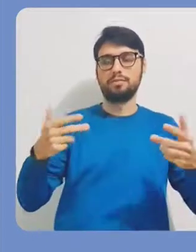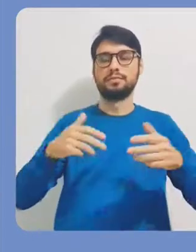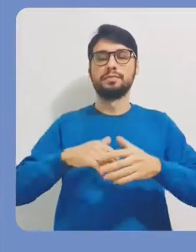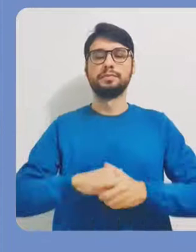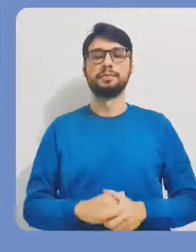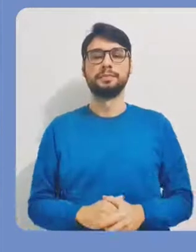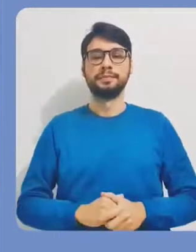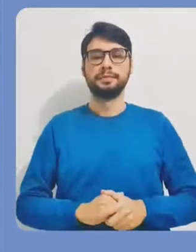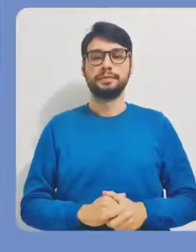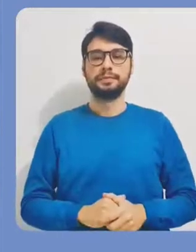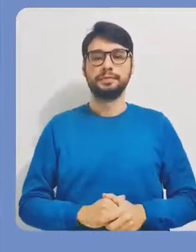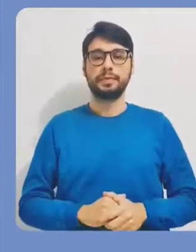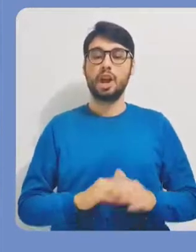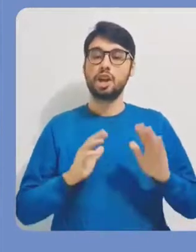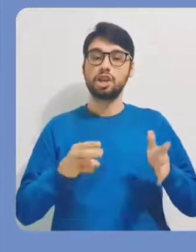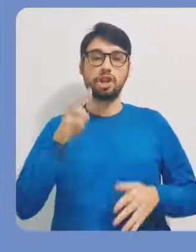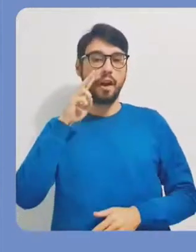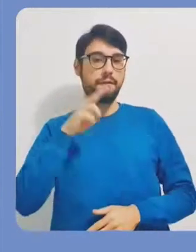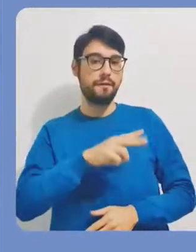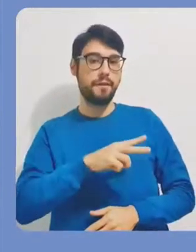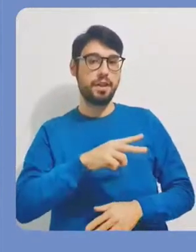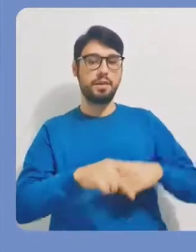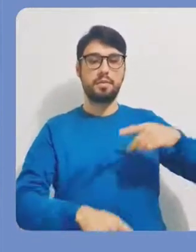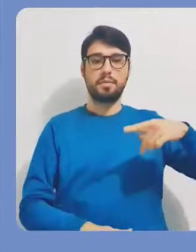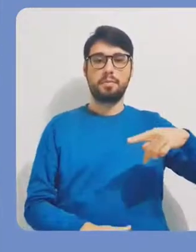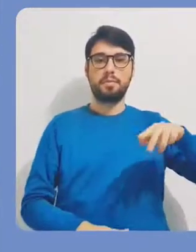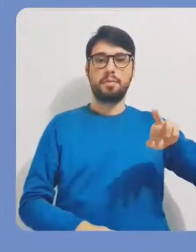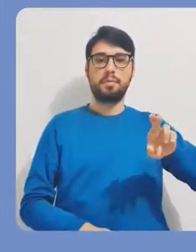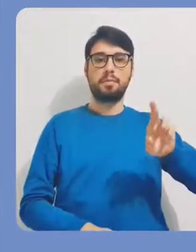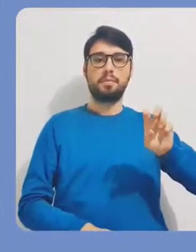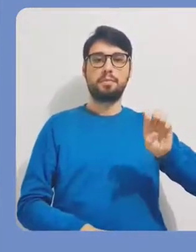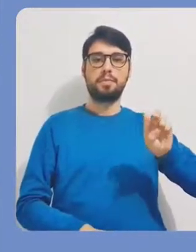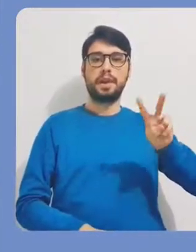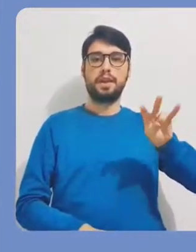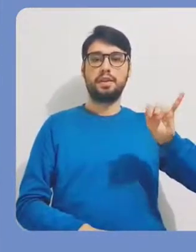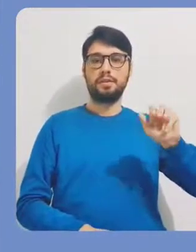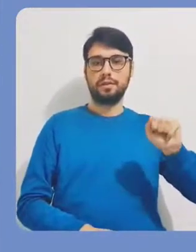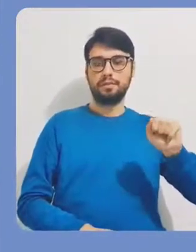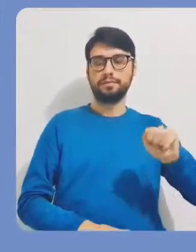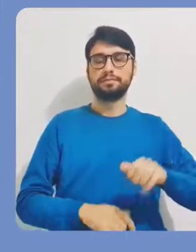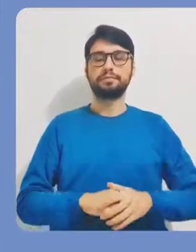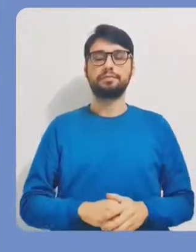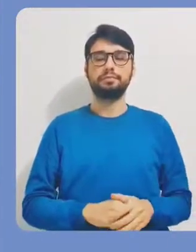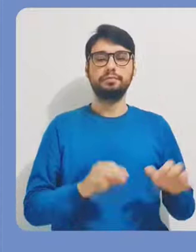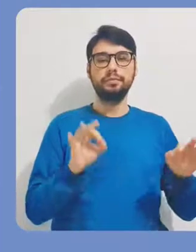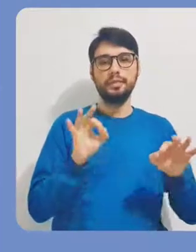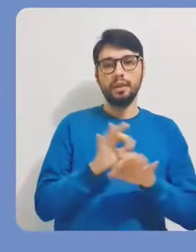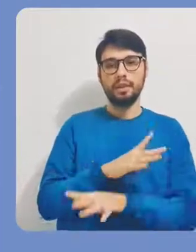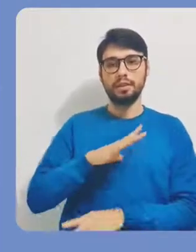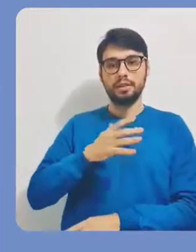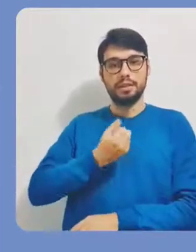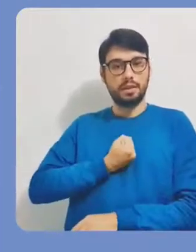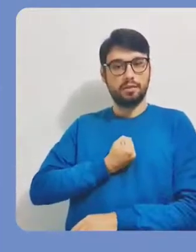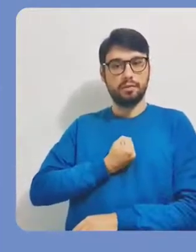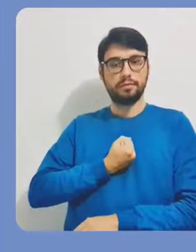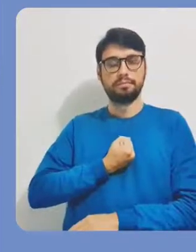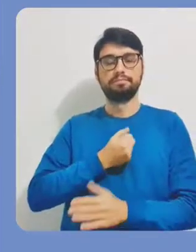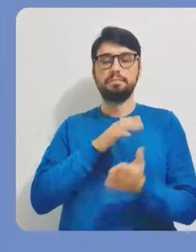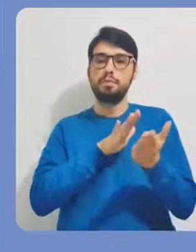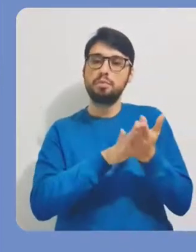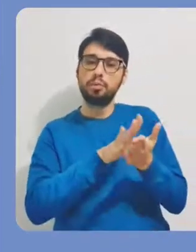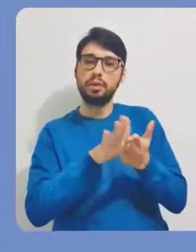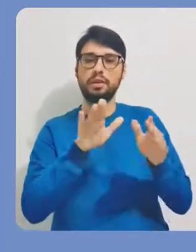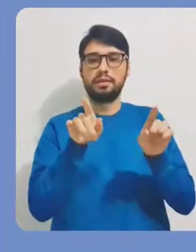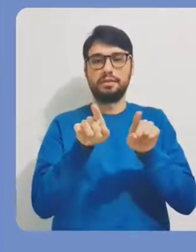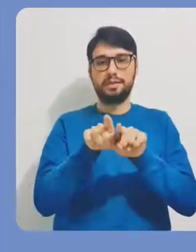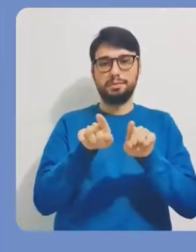eu já consigo ver a visualização prévia nessa página lateral. Finalizado, eu